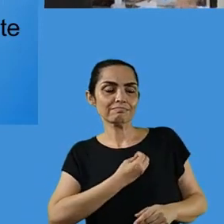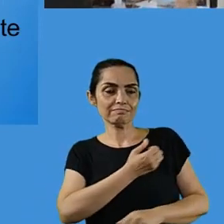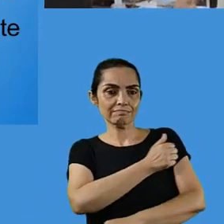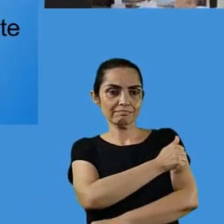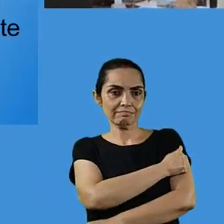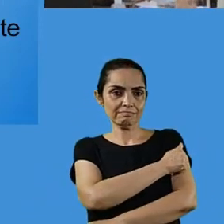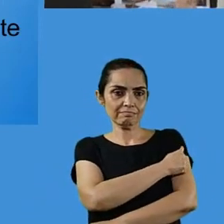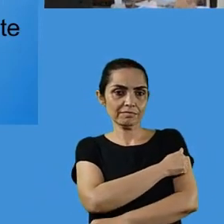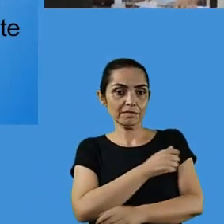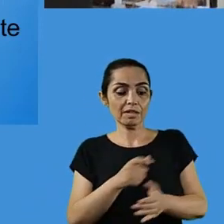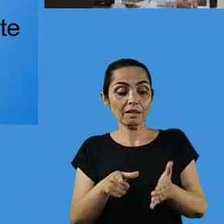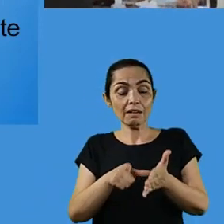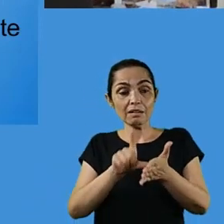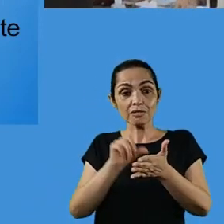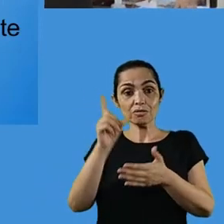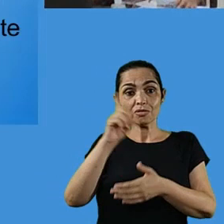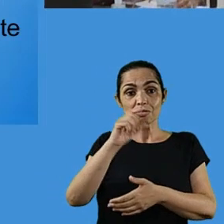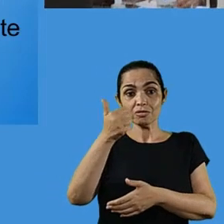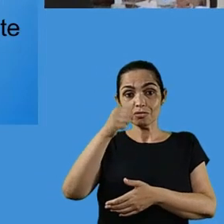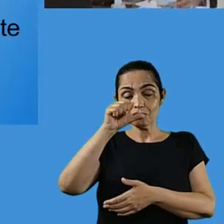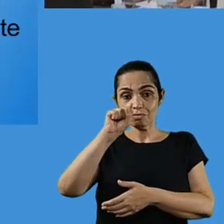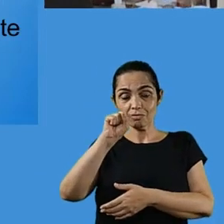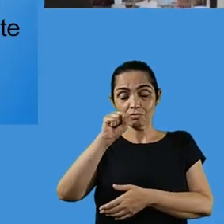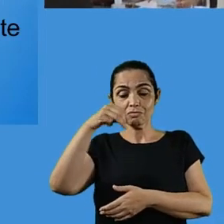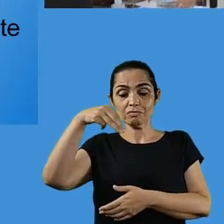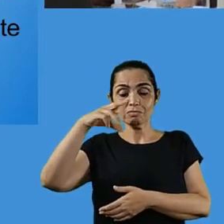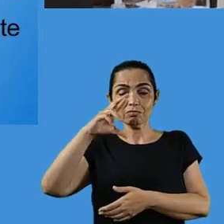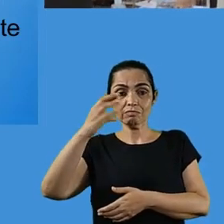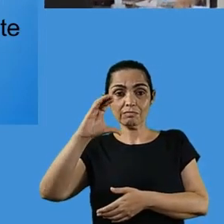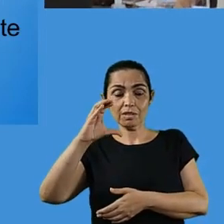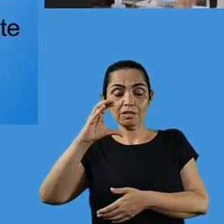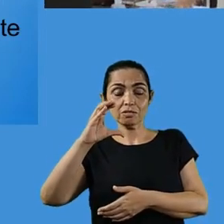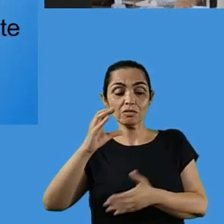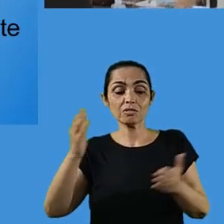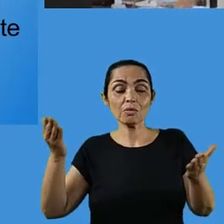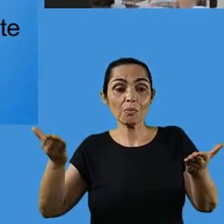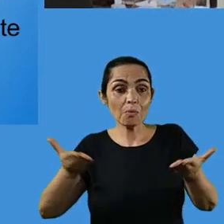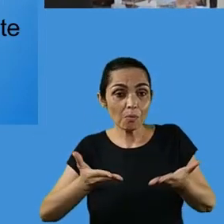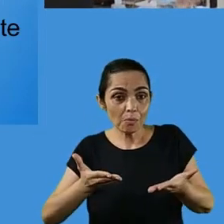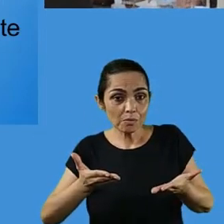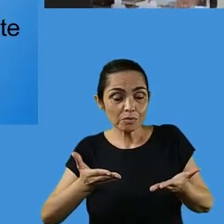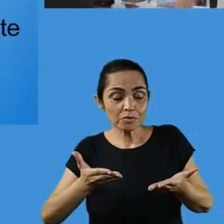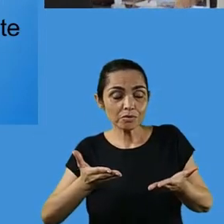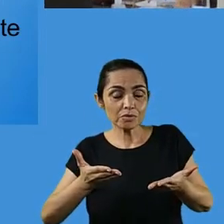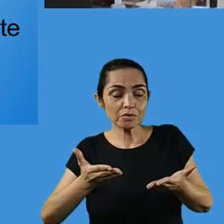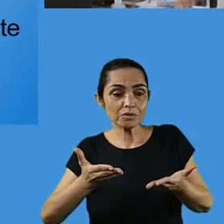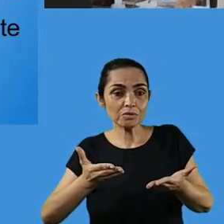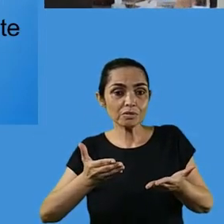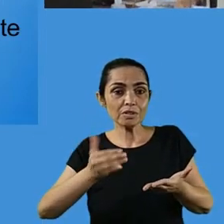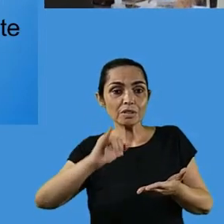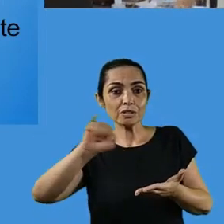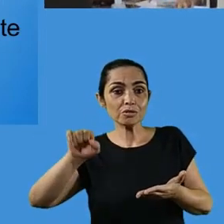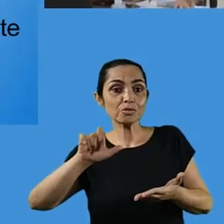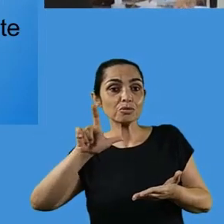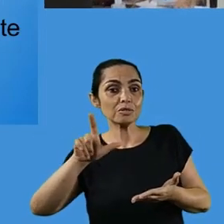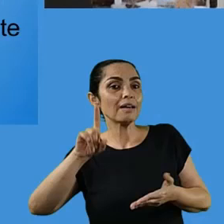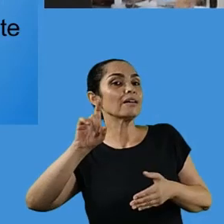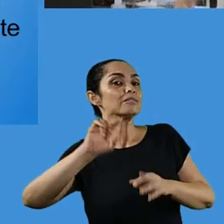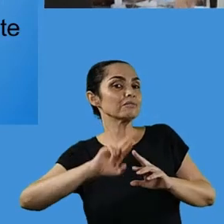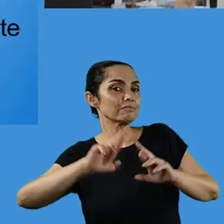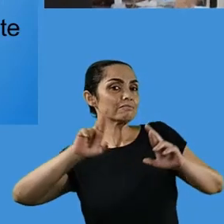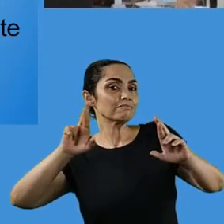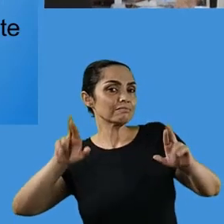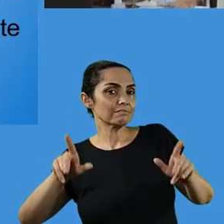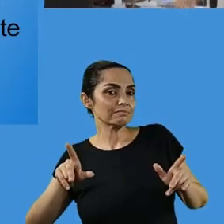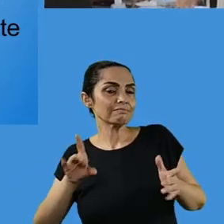pedagógico, unicamente pedagógico? Eu sei que vocês fazem isso com muita propriedade e a gente agradece, mas é um momento que a gente